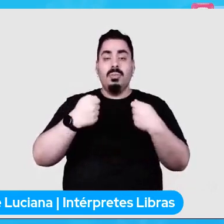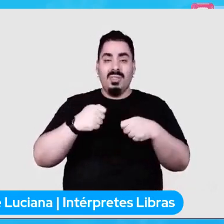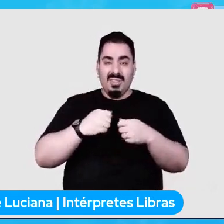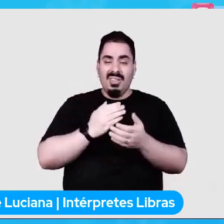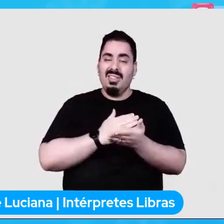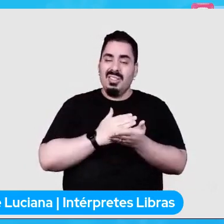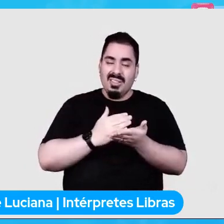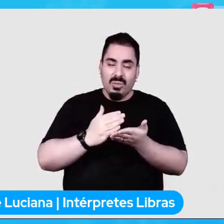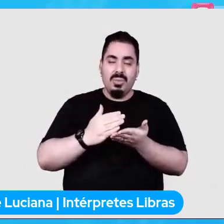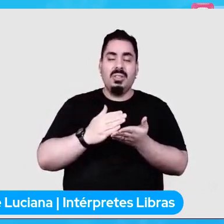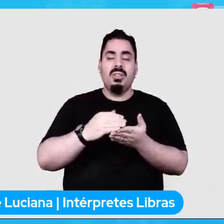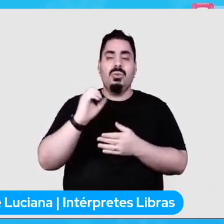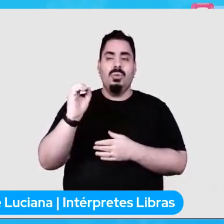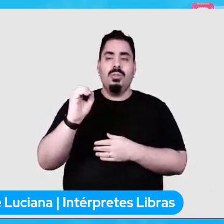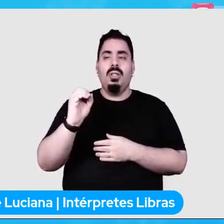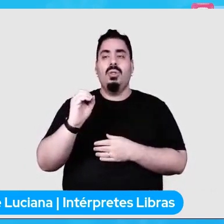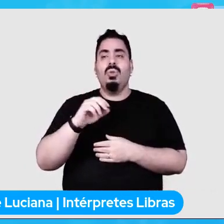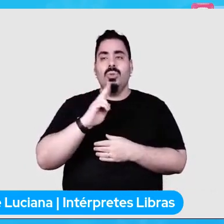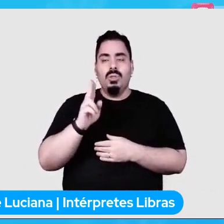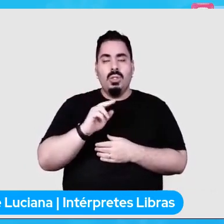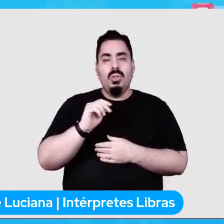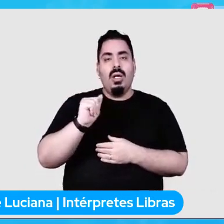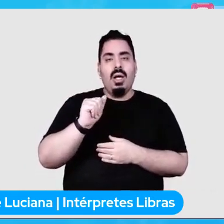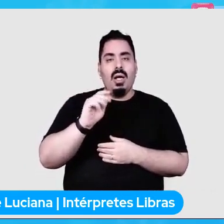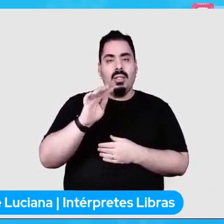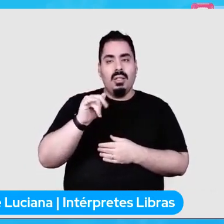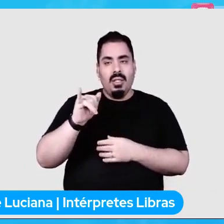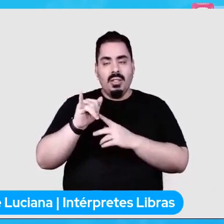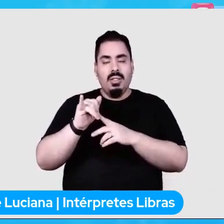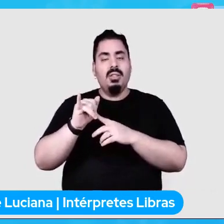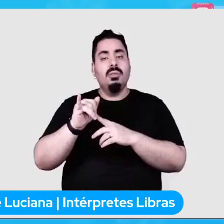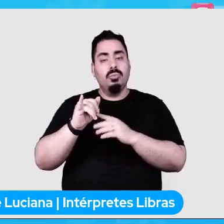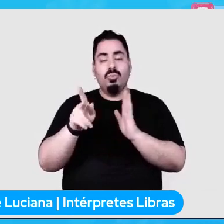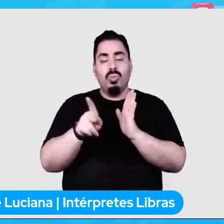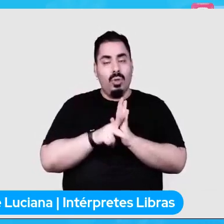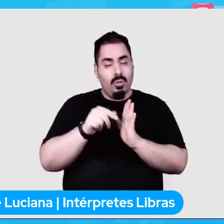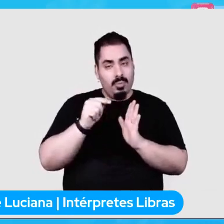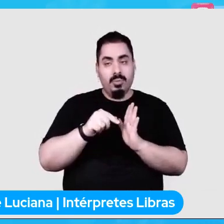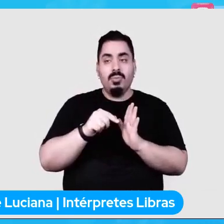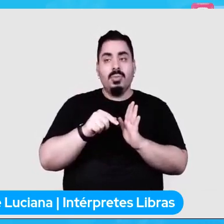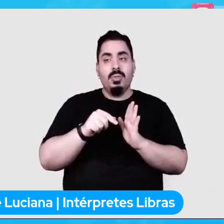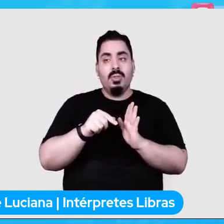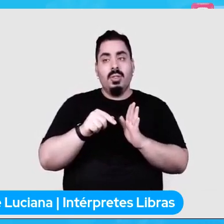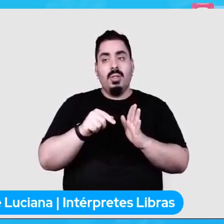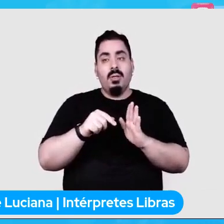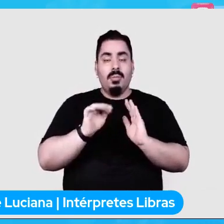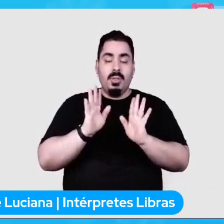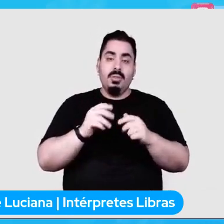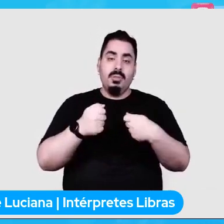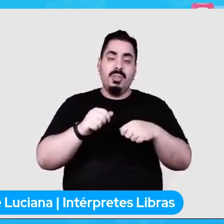API do Clubhouse mas o Spiderman te dá a possibilidade de fazer isso manualmente né